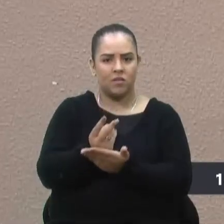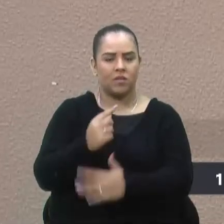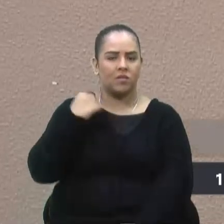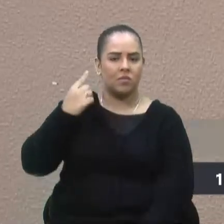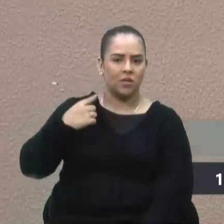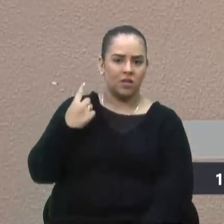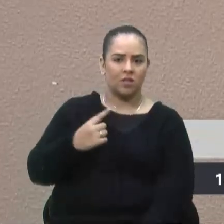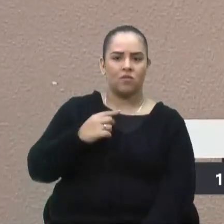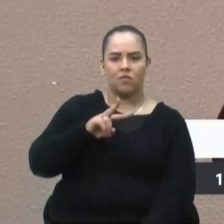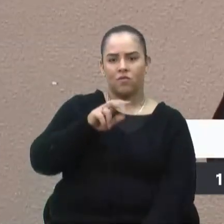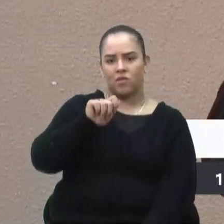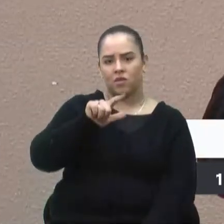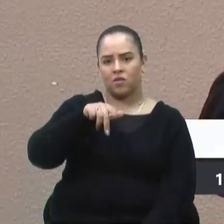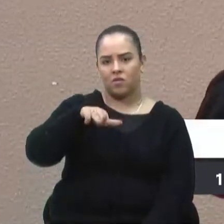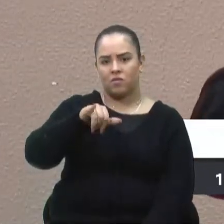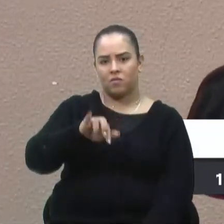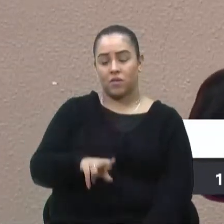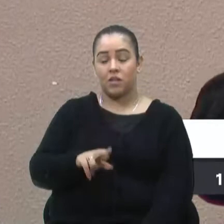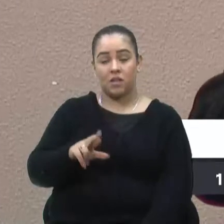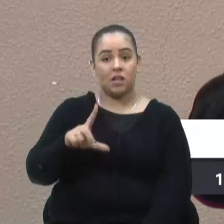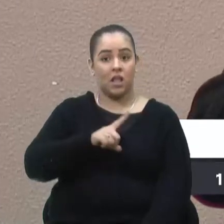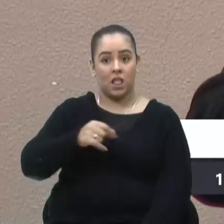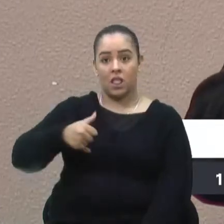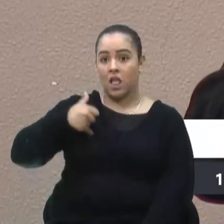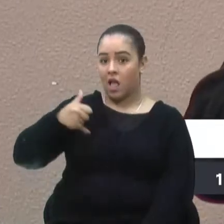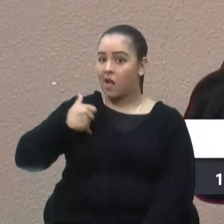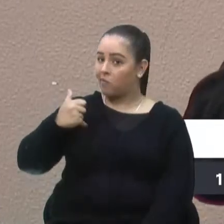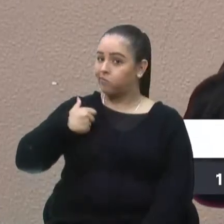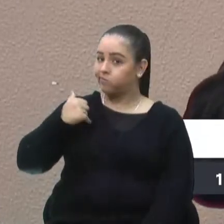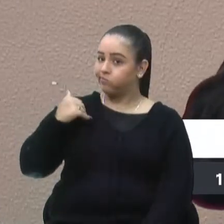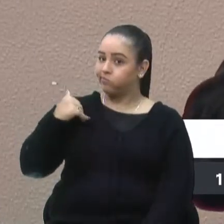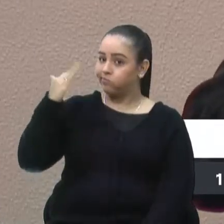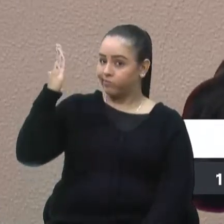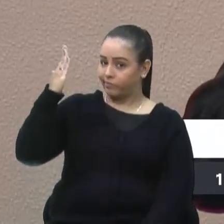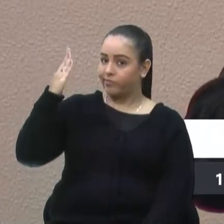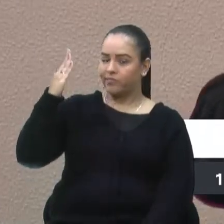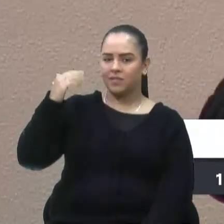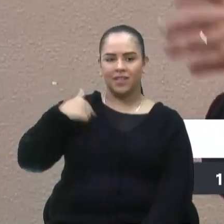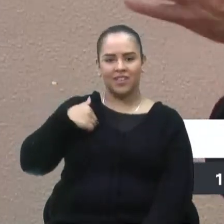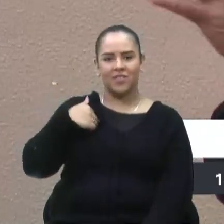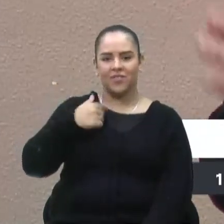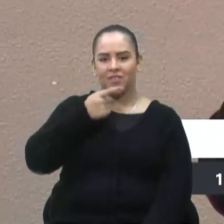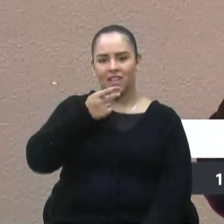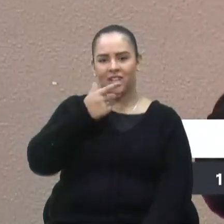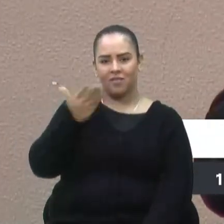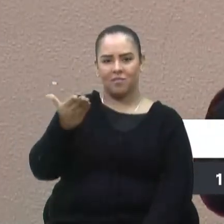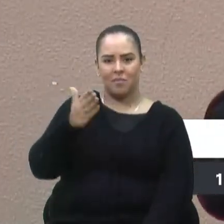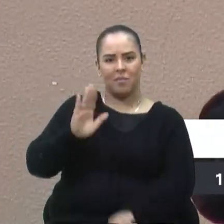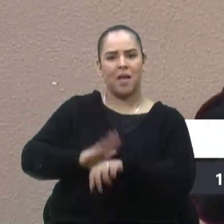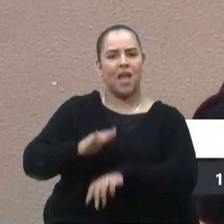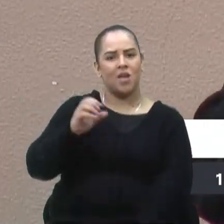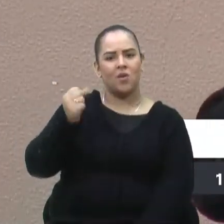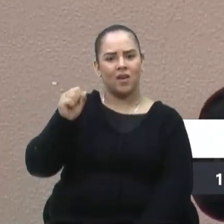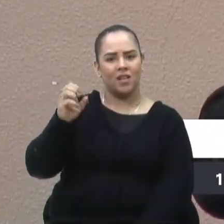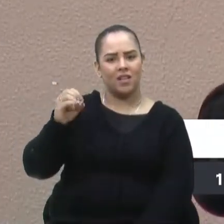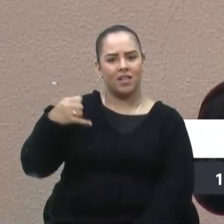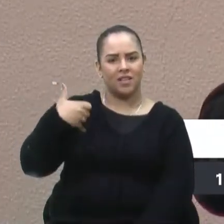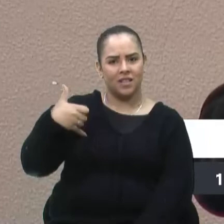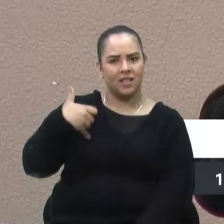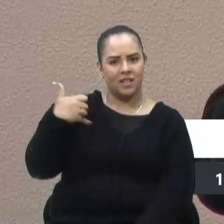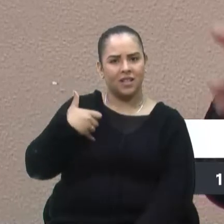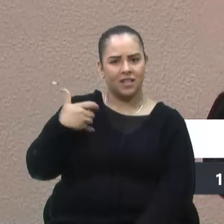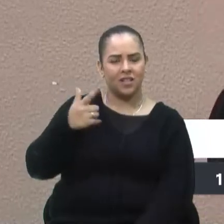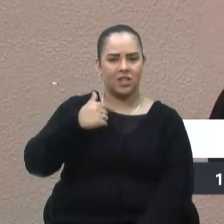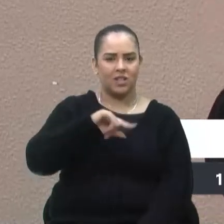Suzin, que está ali com uma idade já avançada. Até eu digo para ele que inveja. Mais de 80 anos, um dia nós estávamos indo ver de